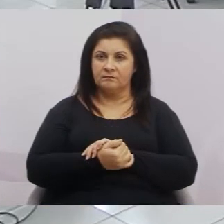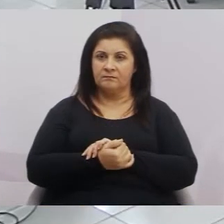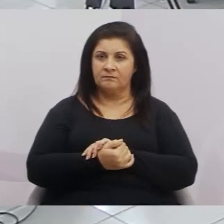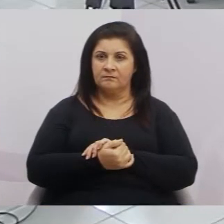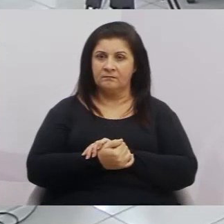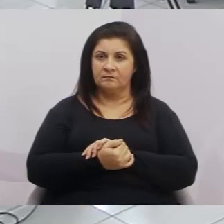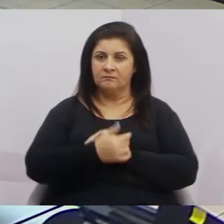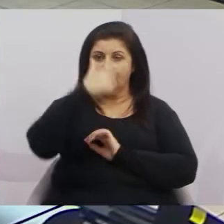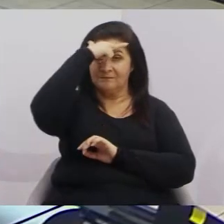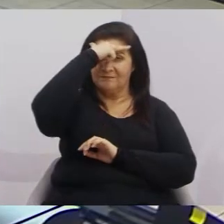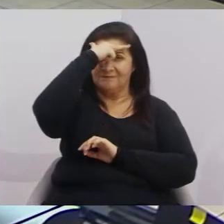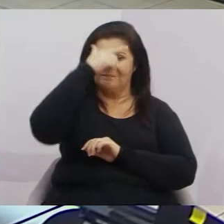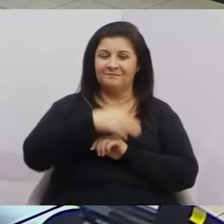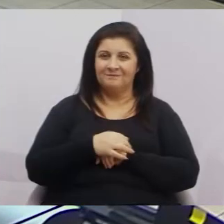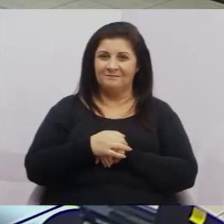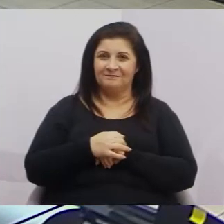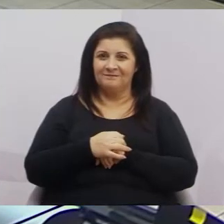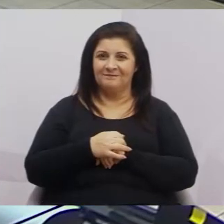Eu voto contrário.